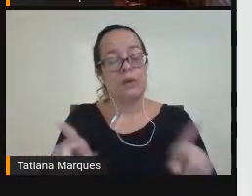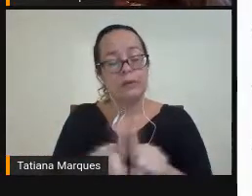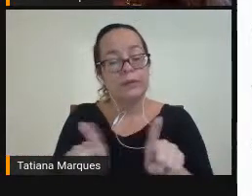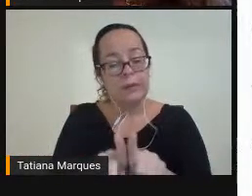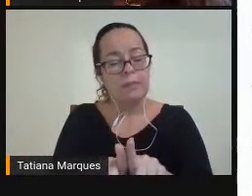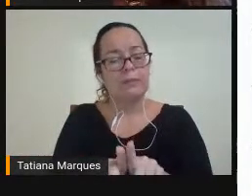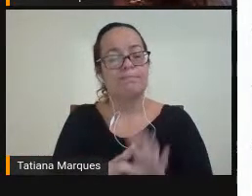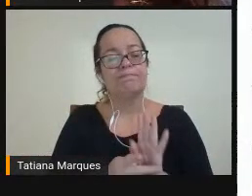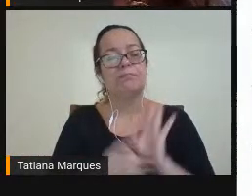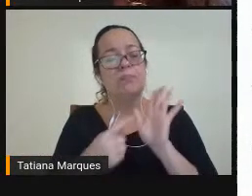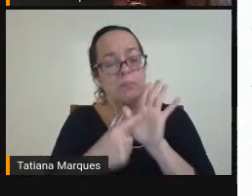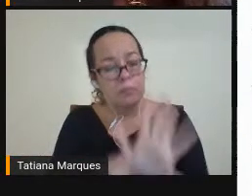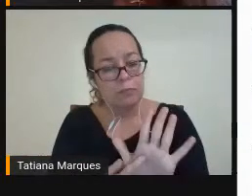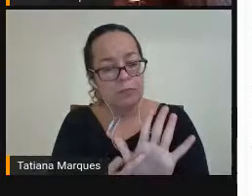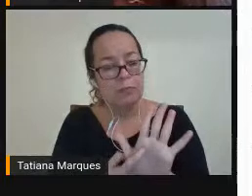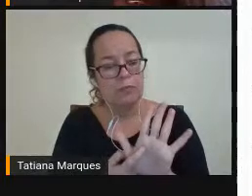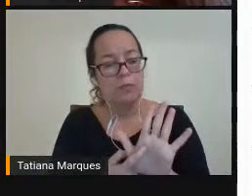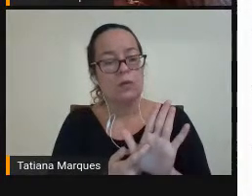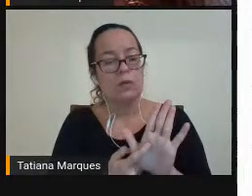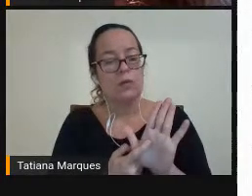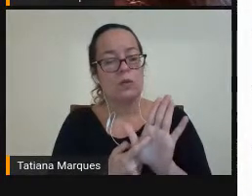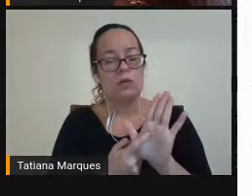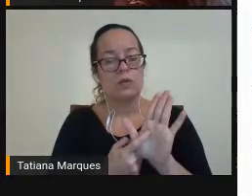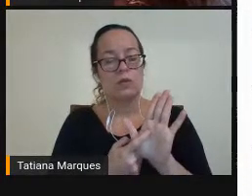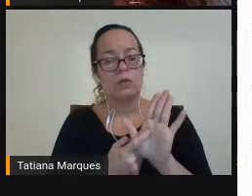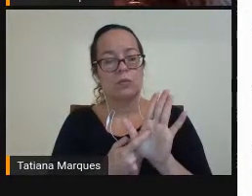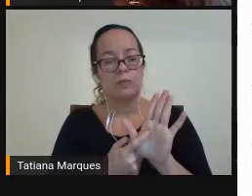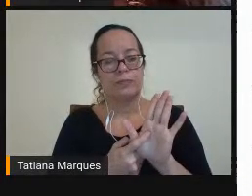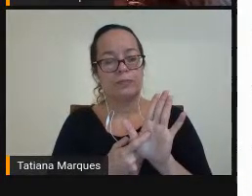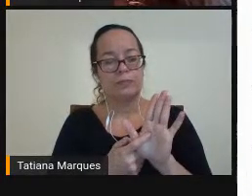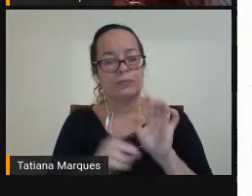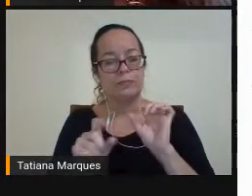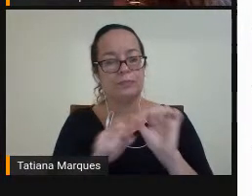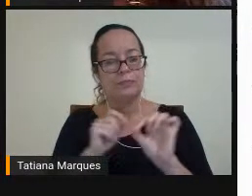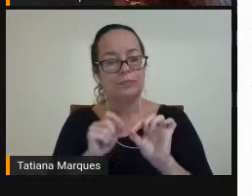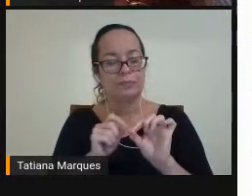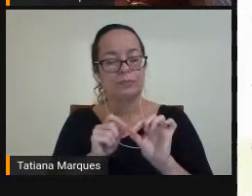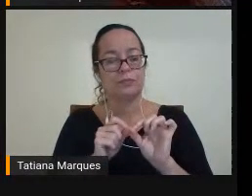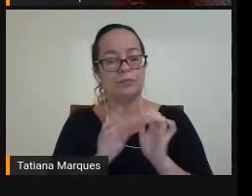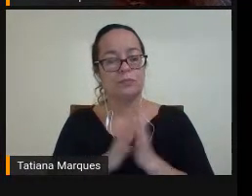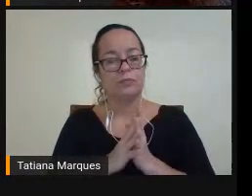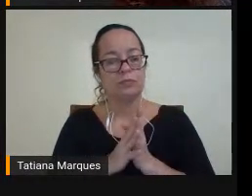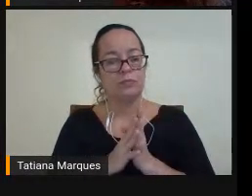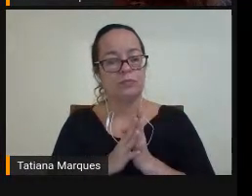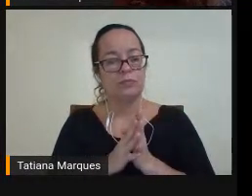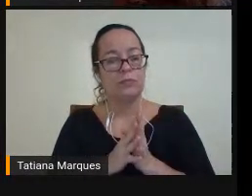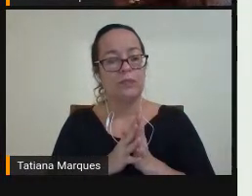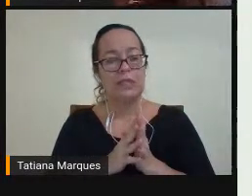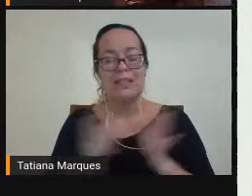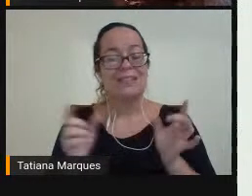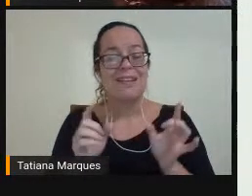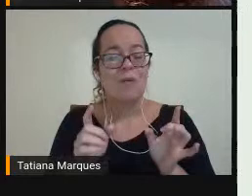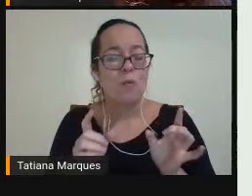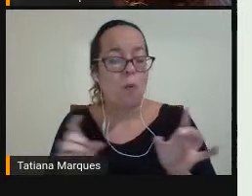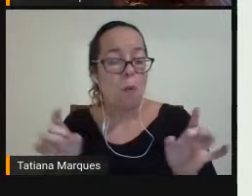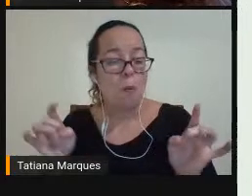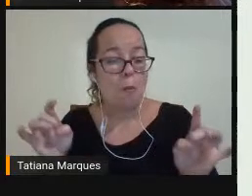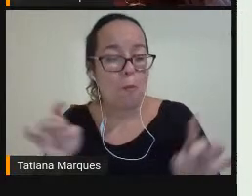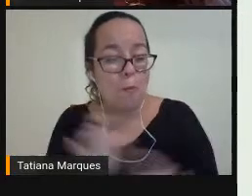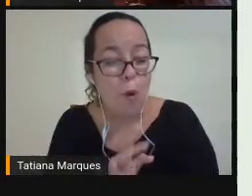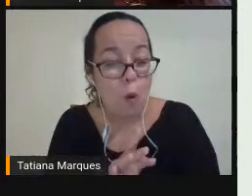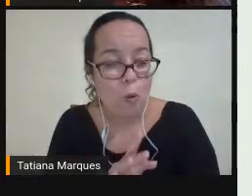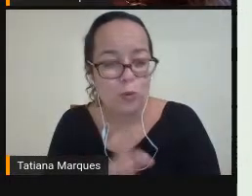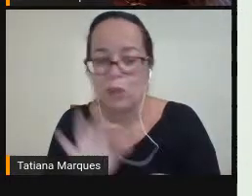com vocês E Sem Sem Terminar Né Que a gente Nunca